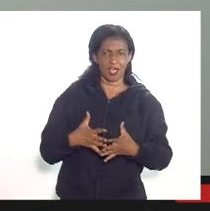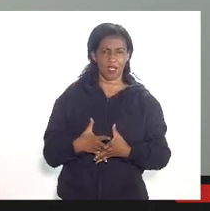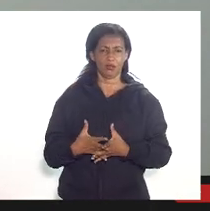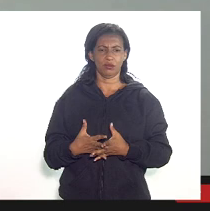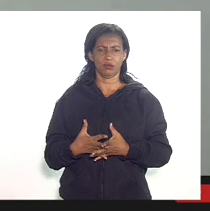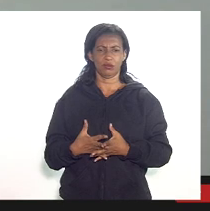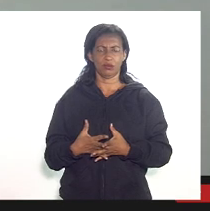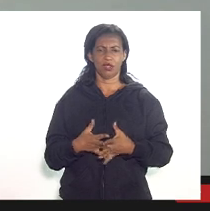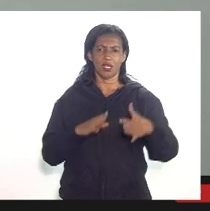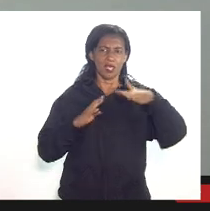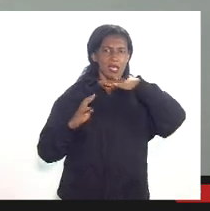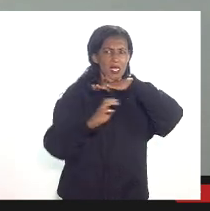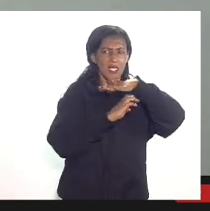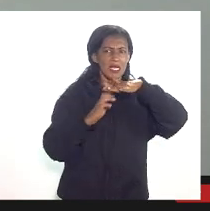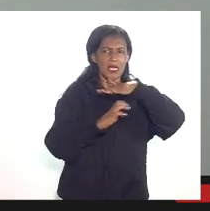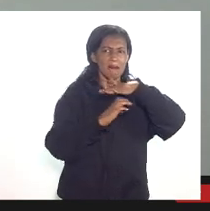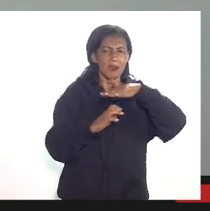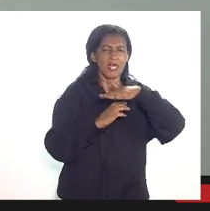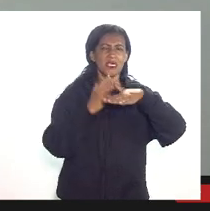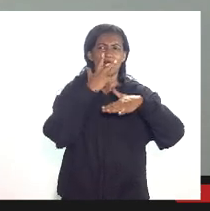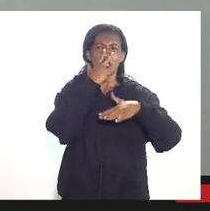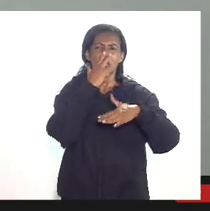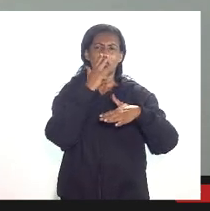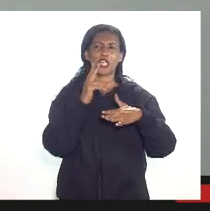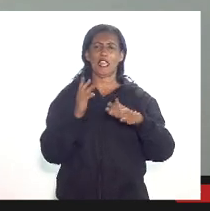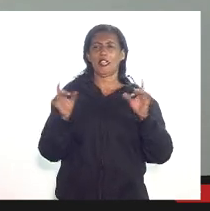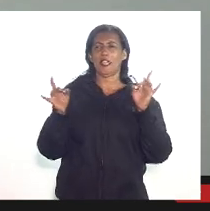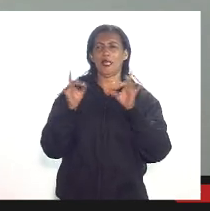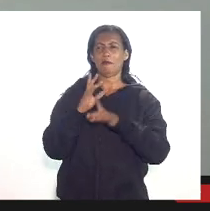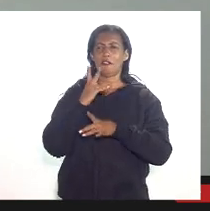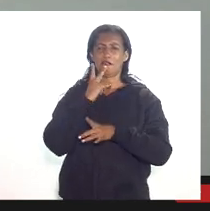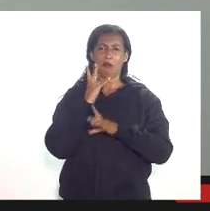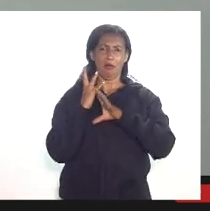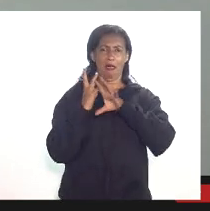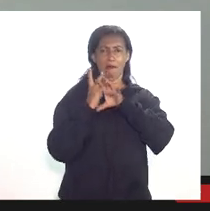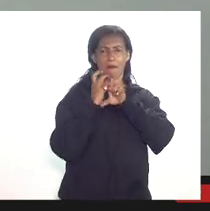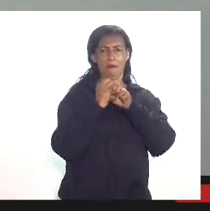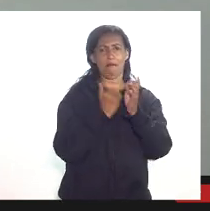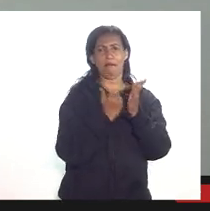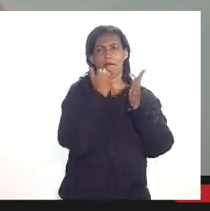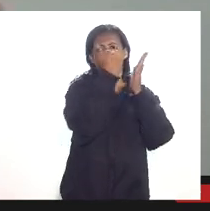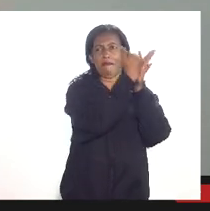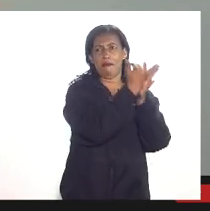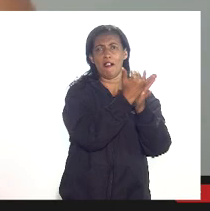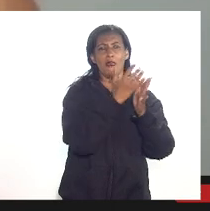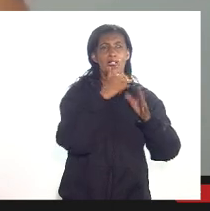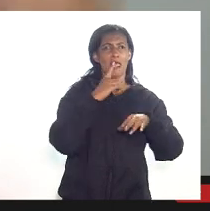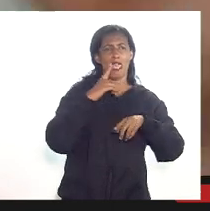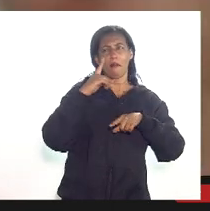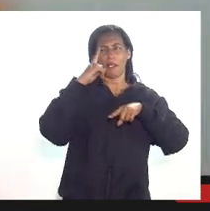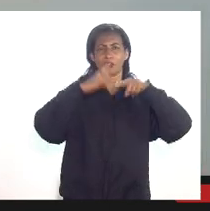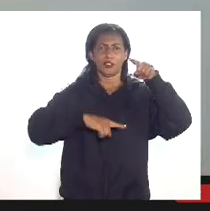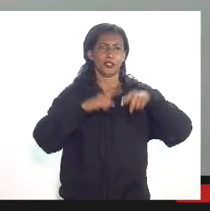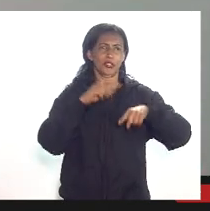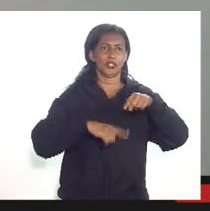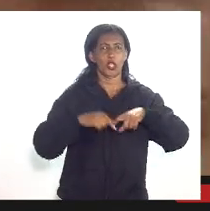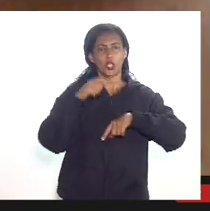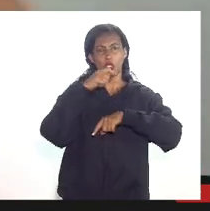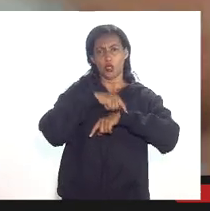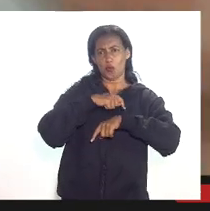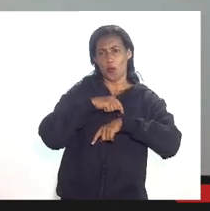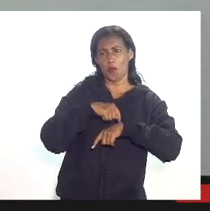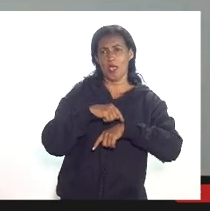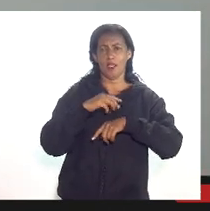interessante que as empresas já estão fazendo a sua narrativa mesmo que fosse superfaturado esse contrato aqui por causa dos outros métodos de dedução